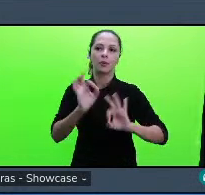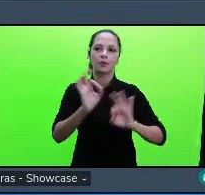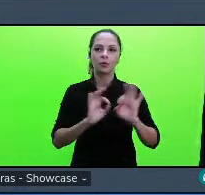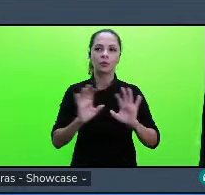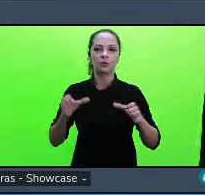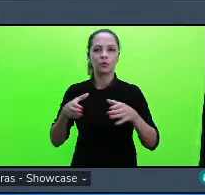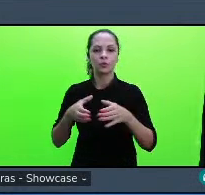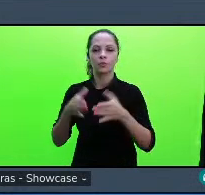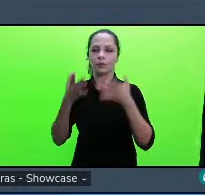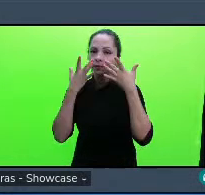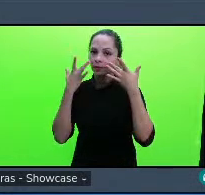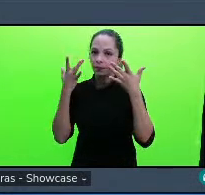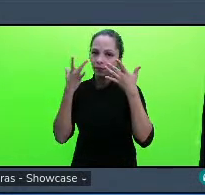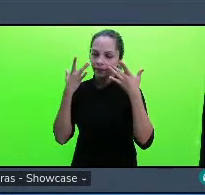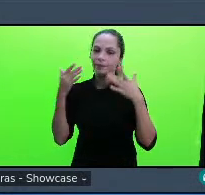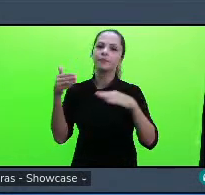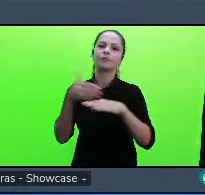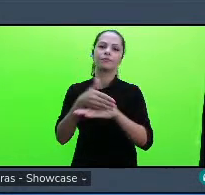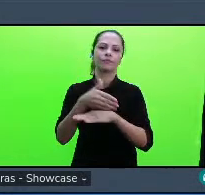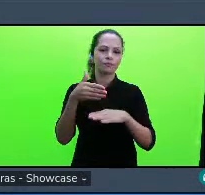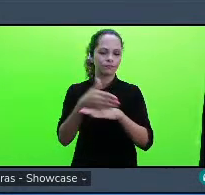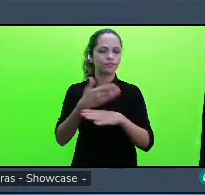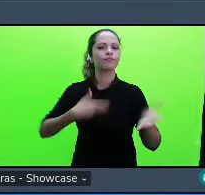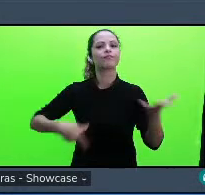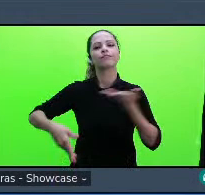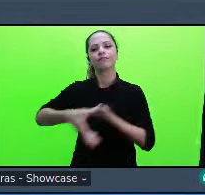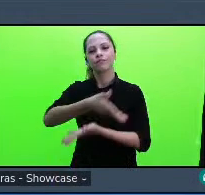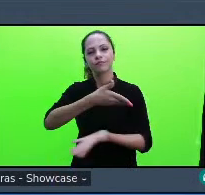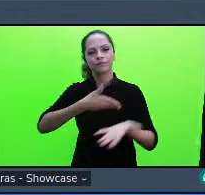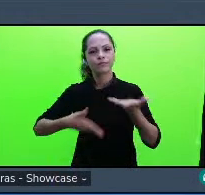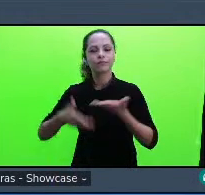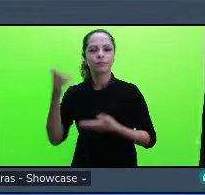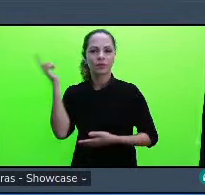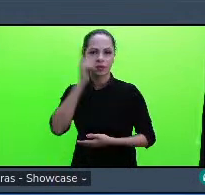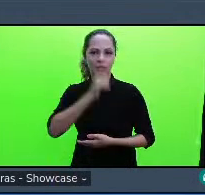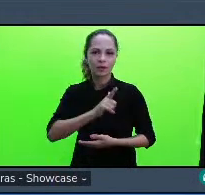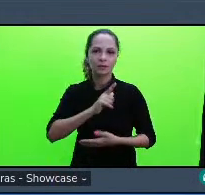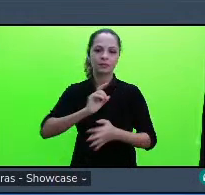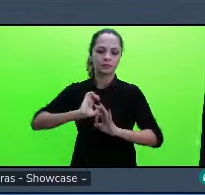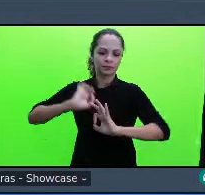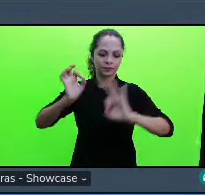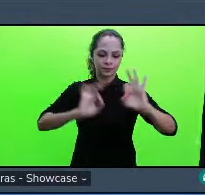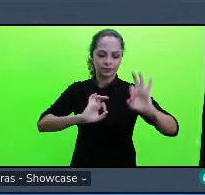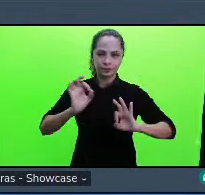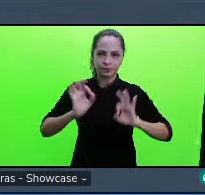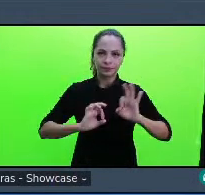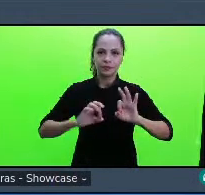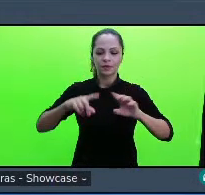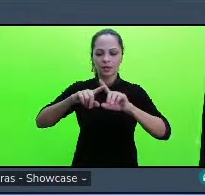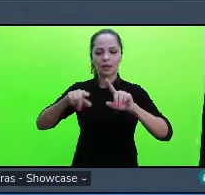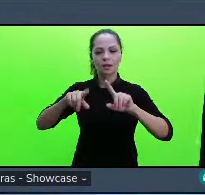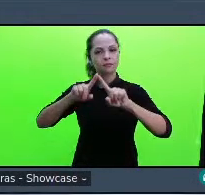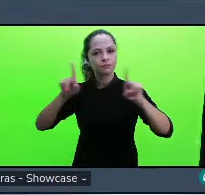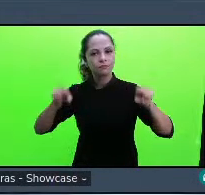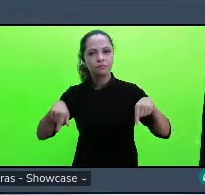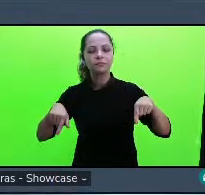forma colaborativa na construção das peças dos cenários dos figurinos